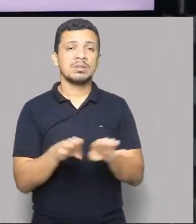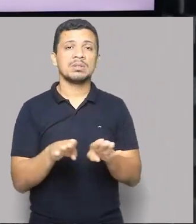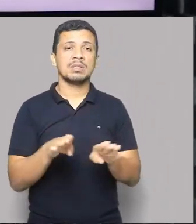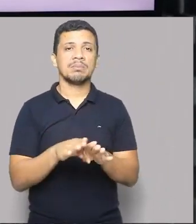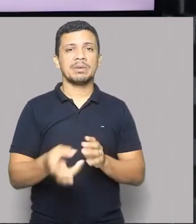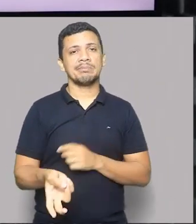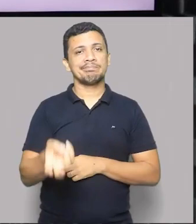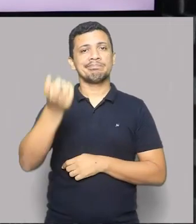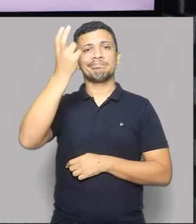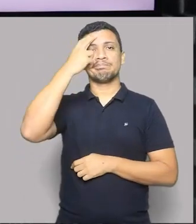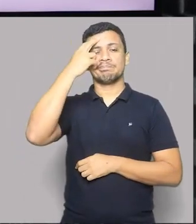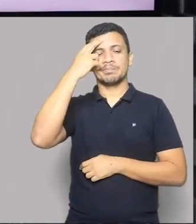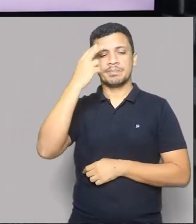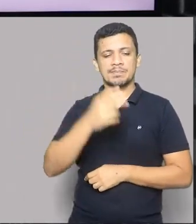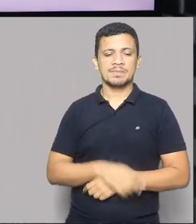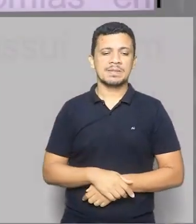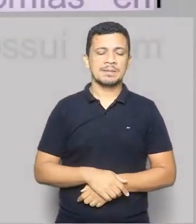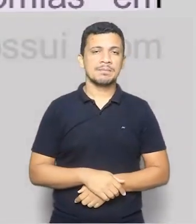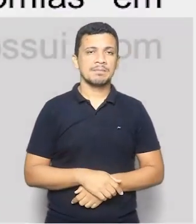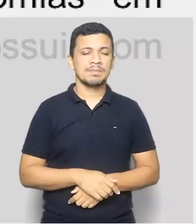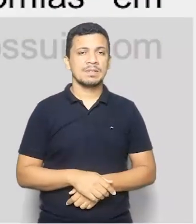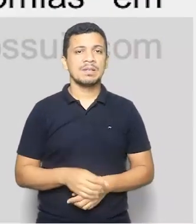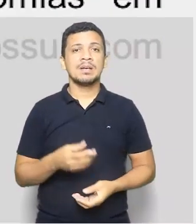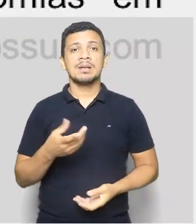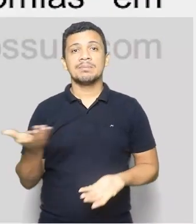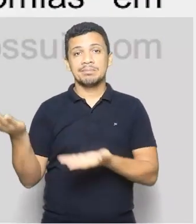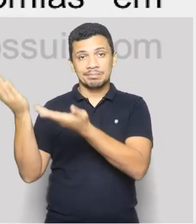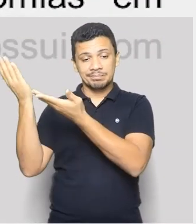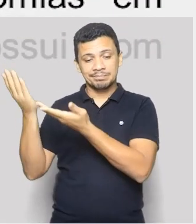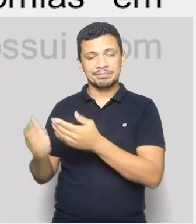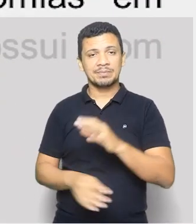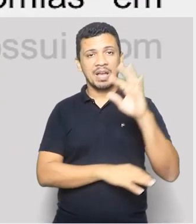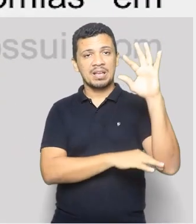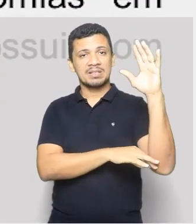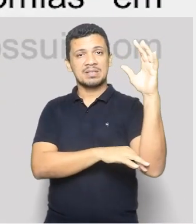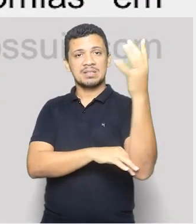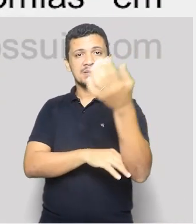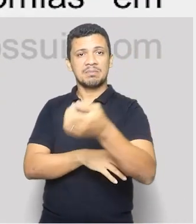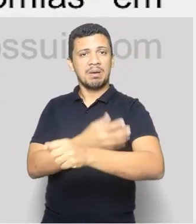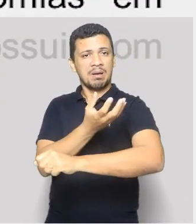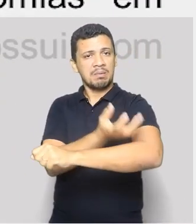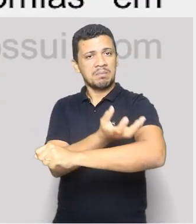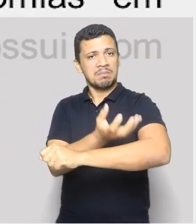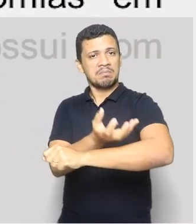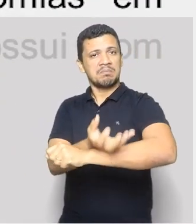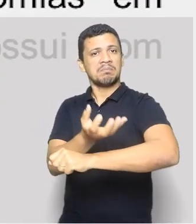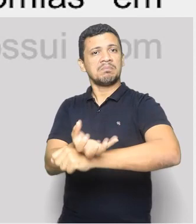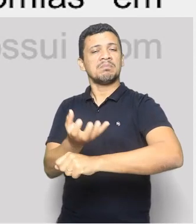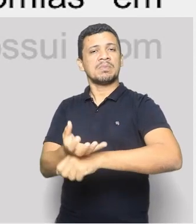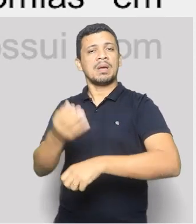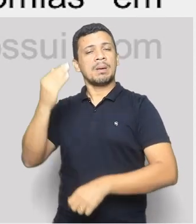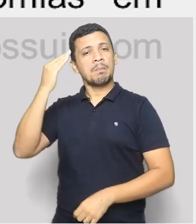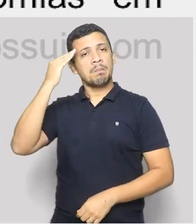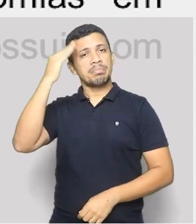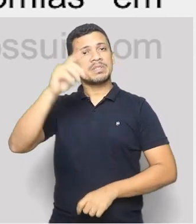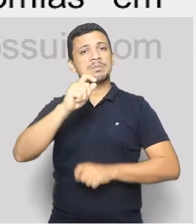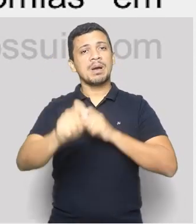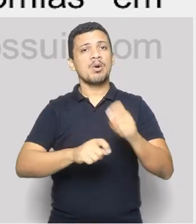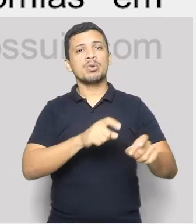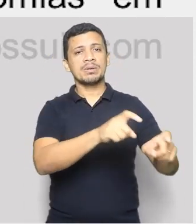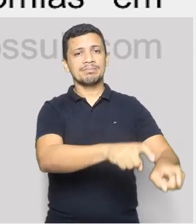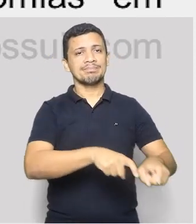culturais. O cerrado, né? Que se destaca pela produção principalmente da